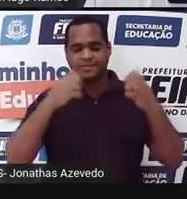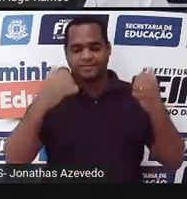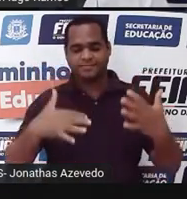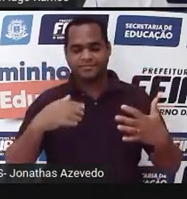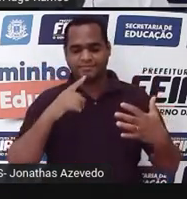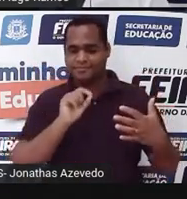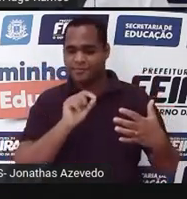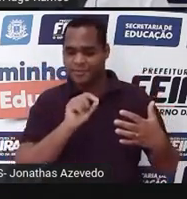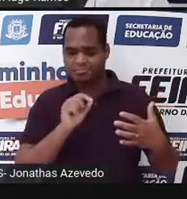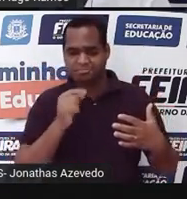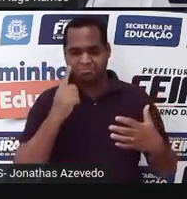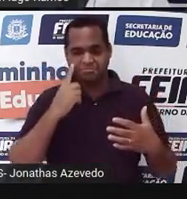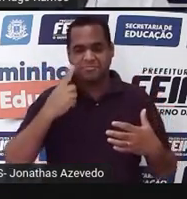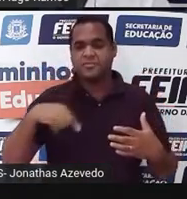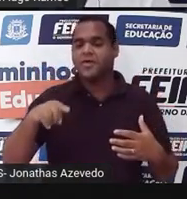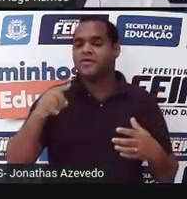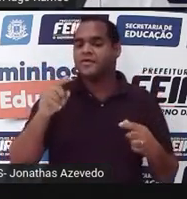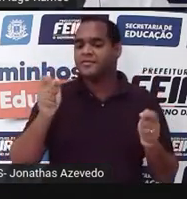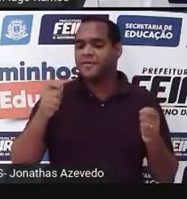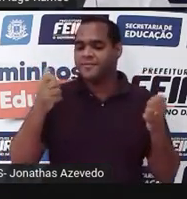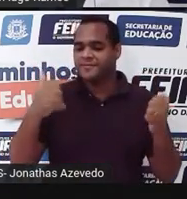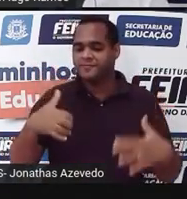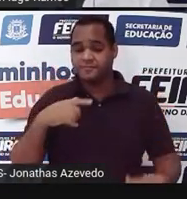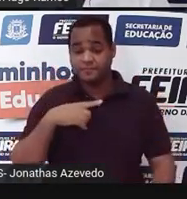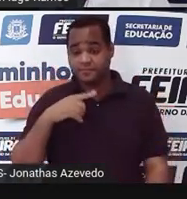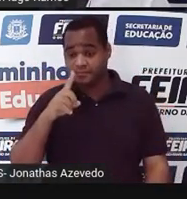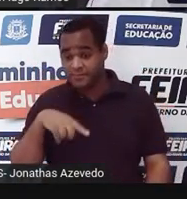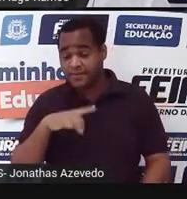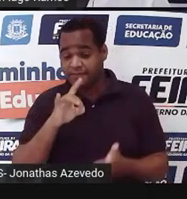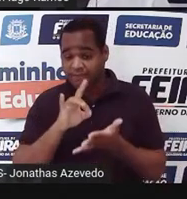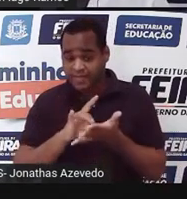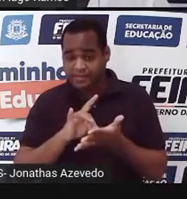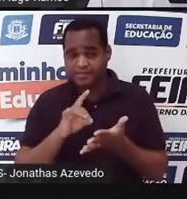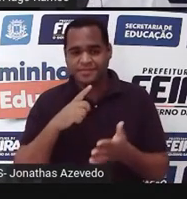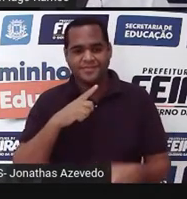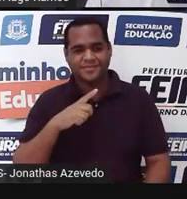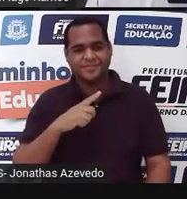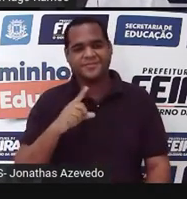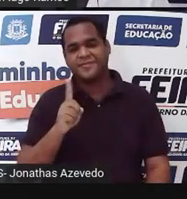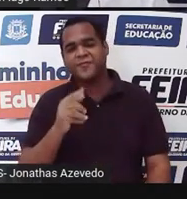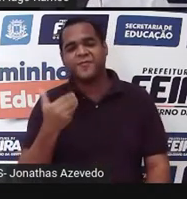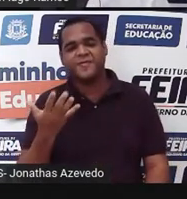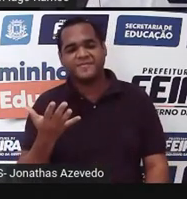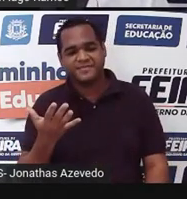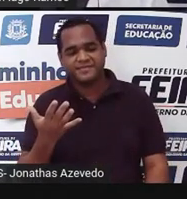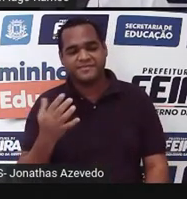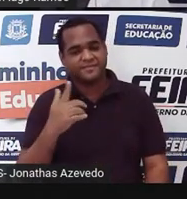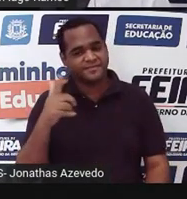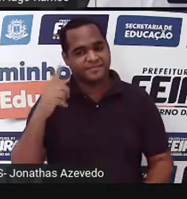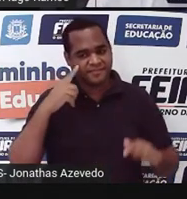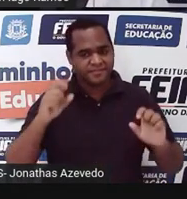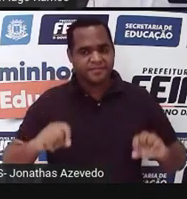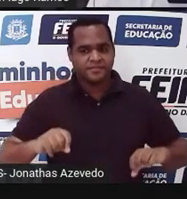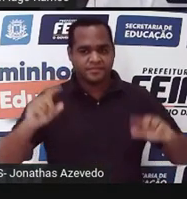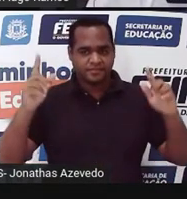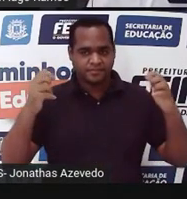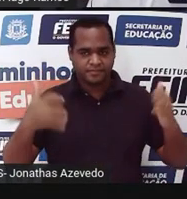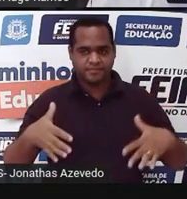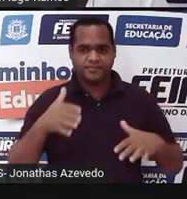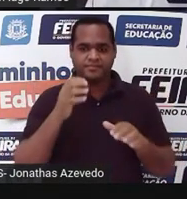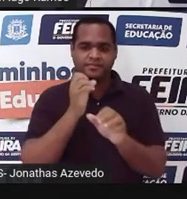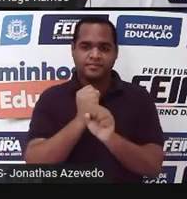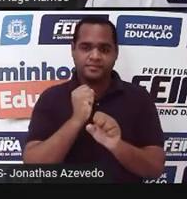para ver se de fato isso é verdade. Olha só, na próxima tela, calculadorazinha.